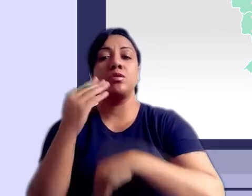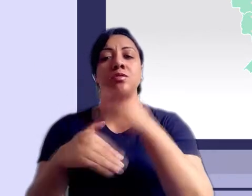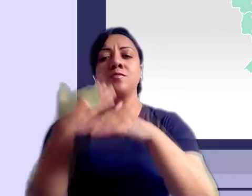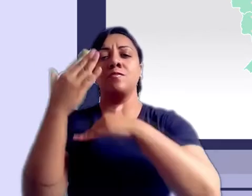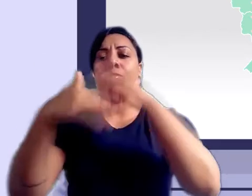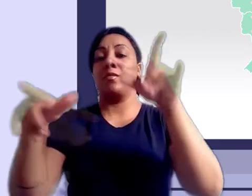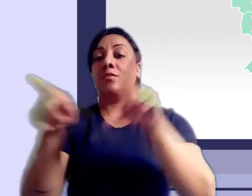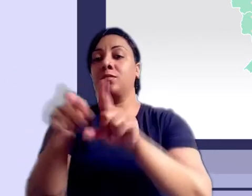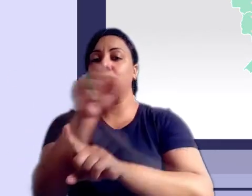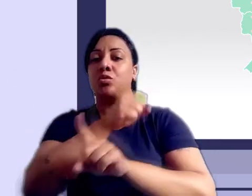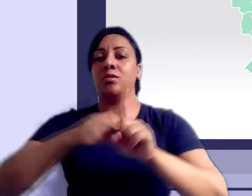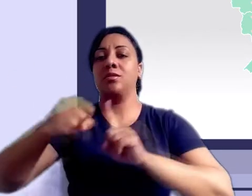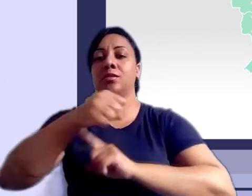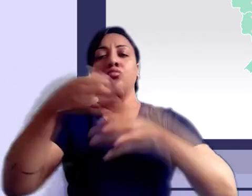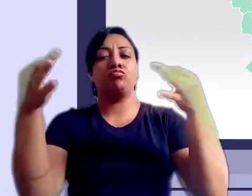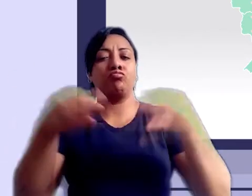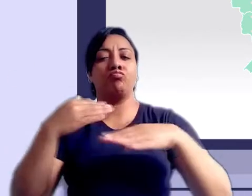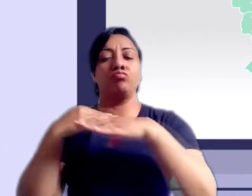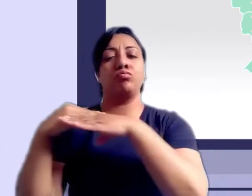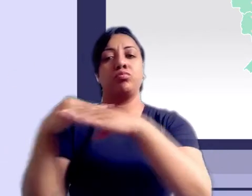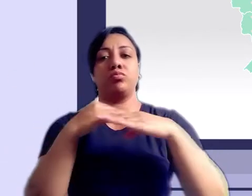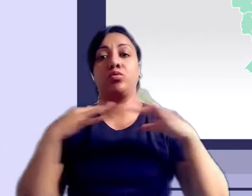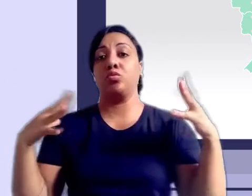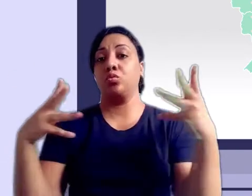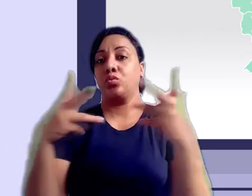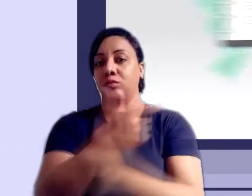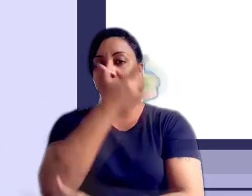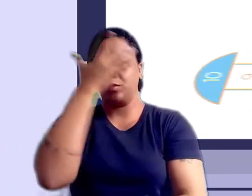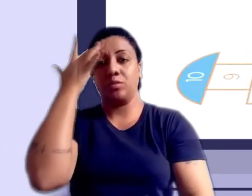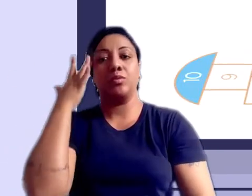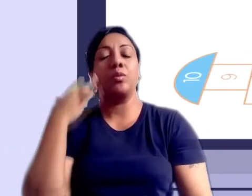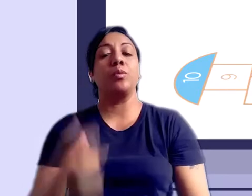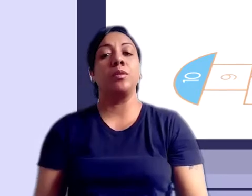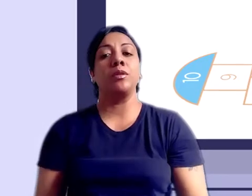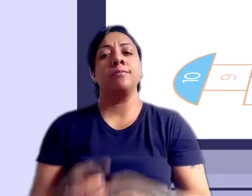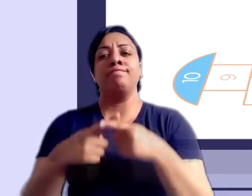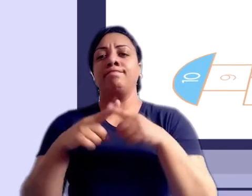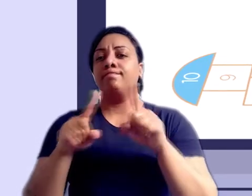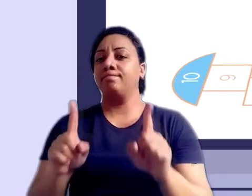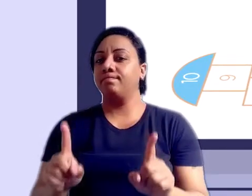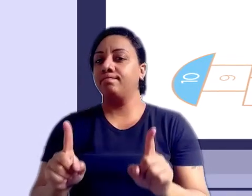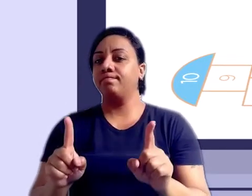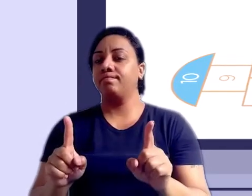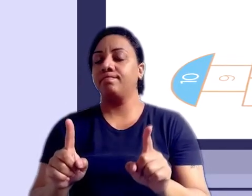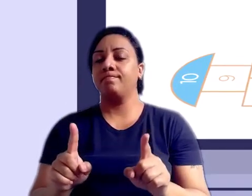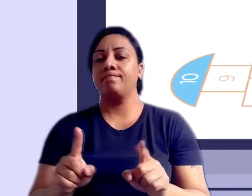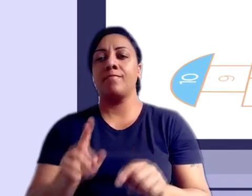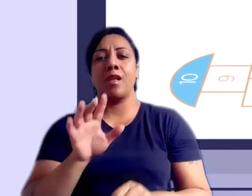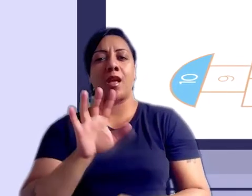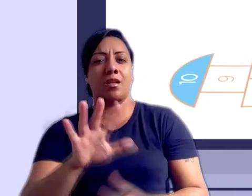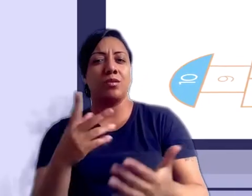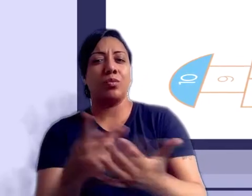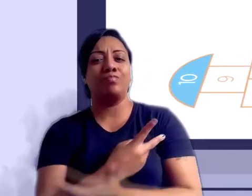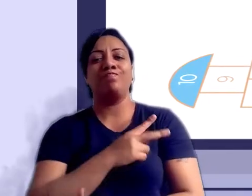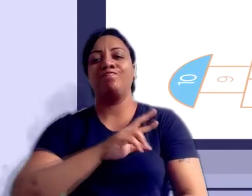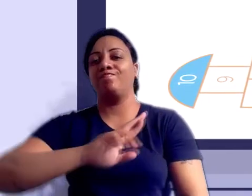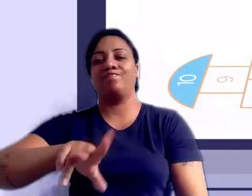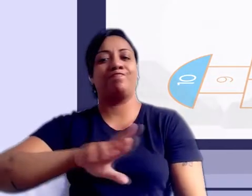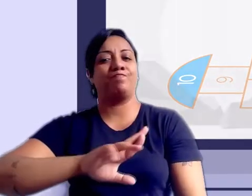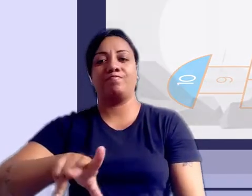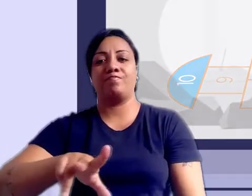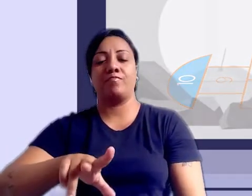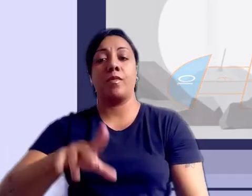sustentável e ter uma sociedade mais justa e igualitária para todos. Mas não é bem assim que acontece.